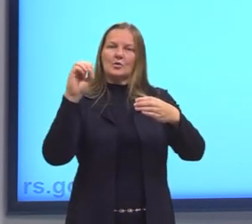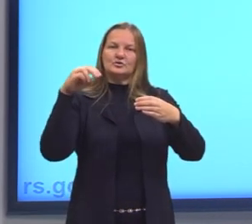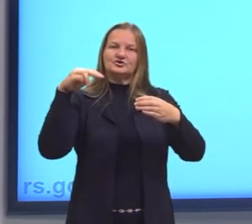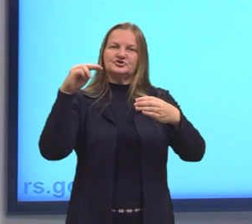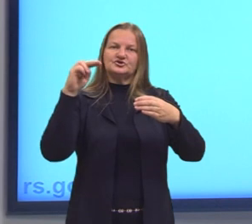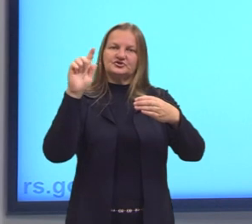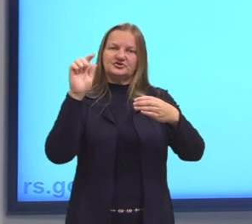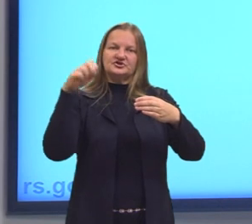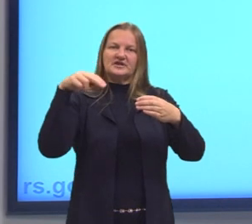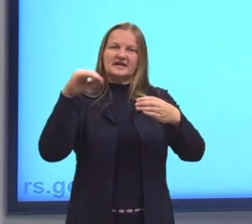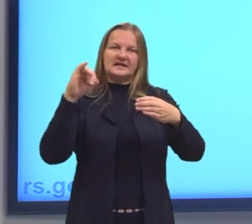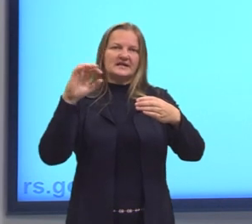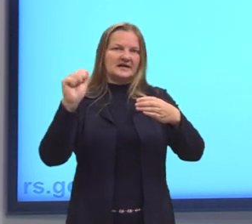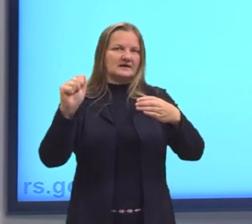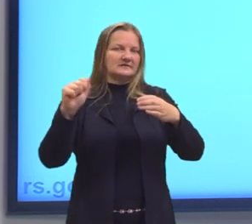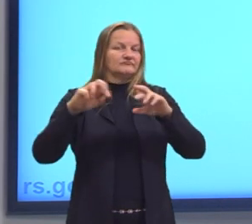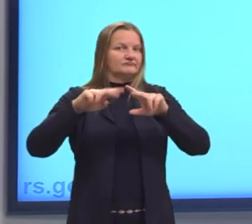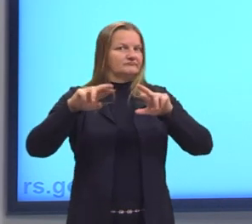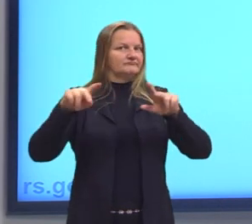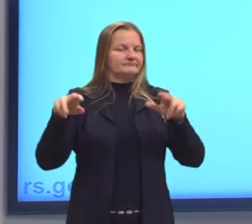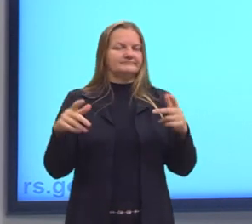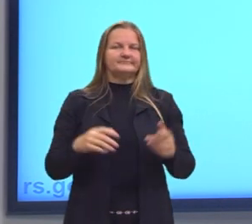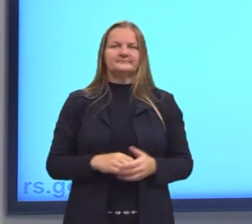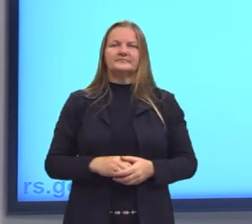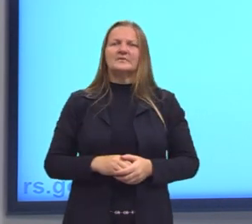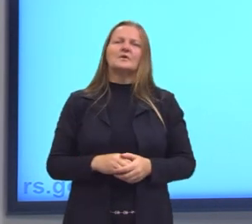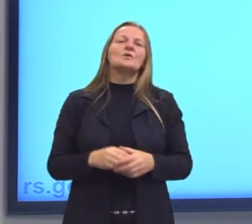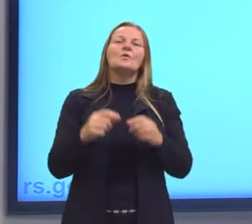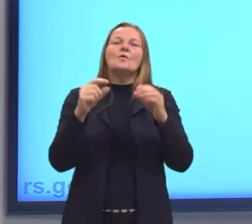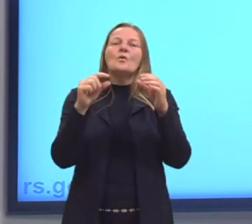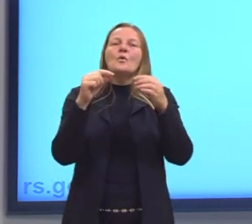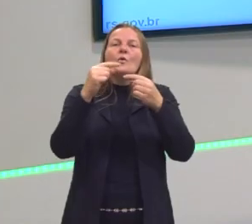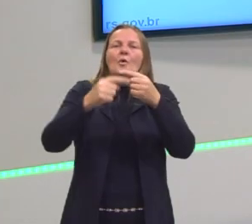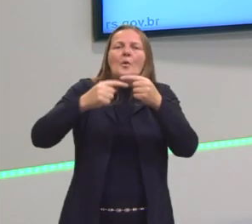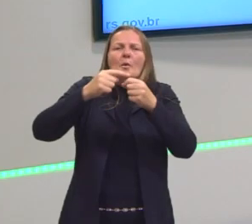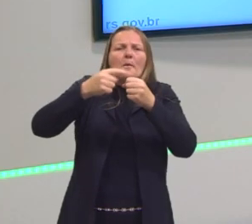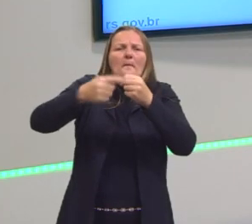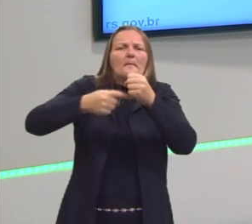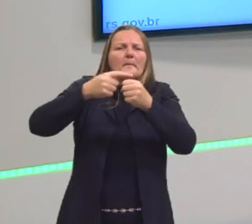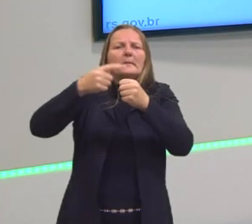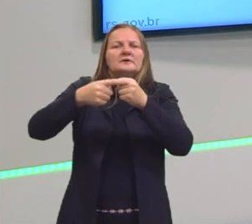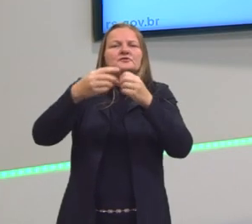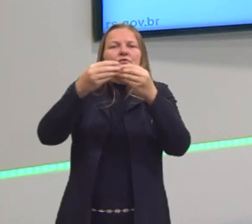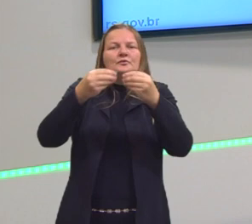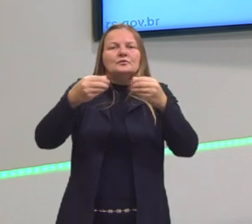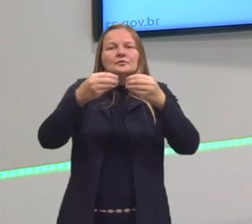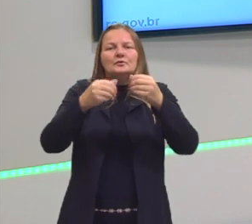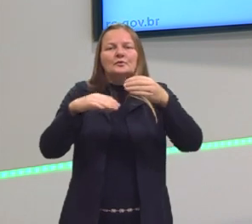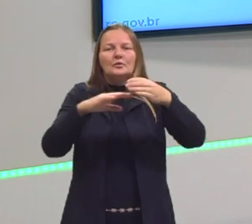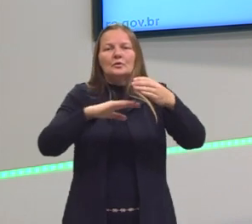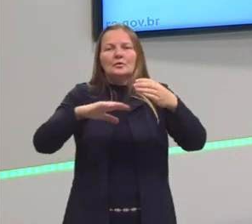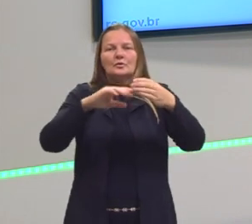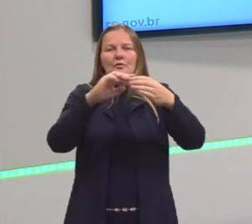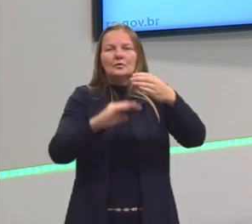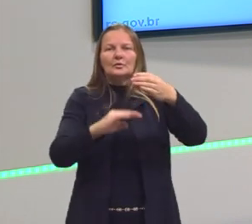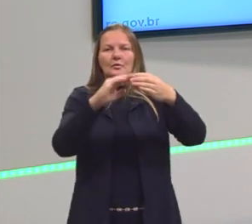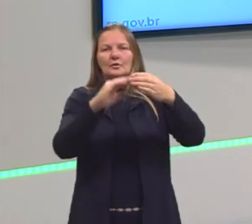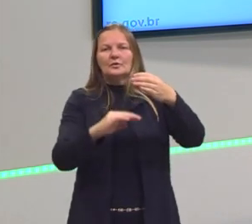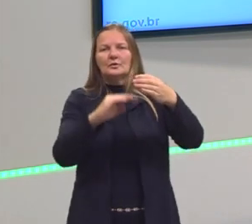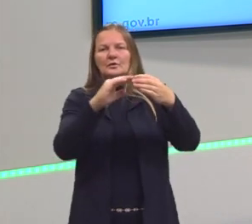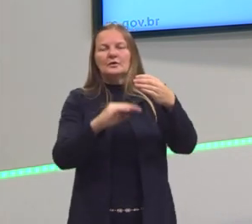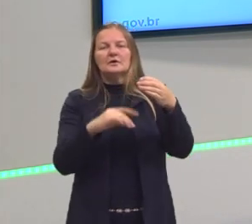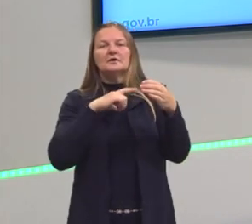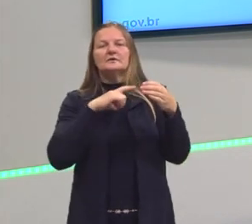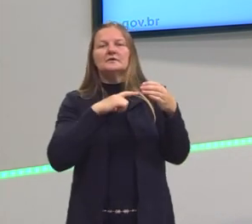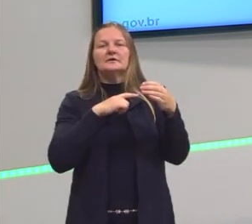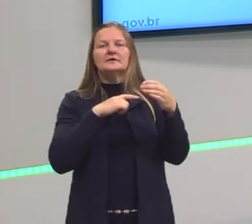misturas heterogêneas. Onde essas partículas dispersas no meio dispersante, tem